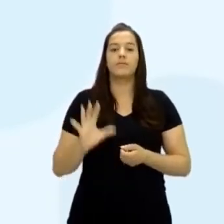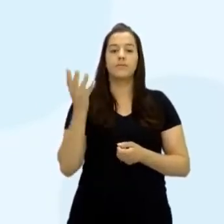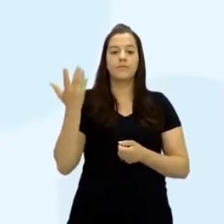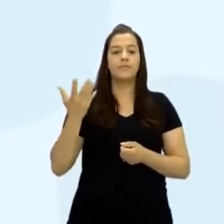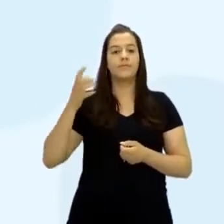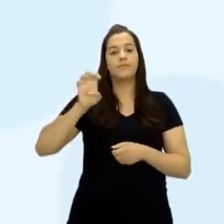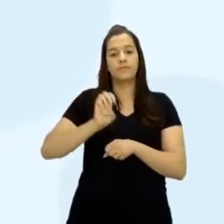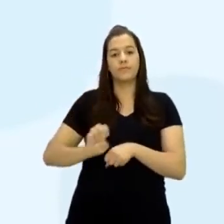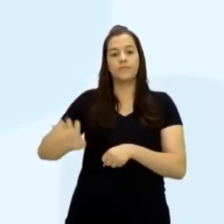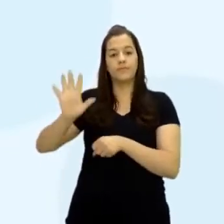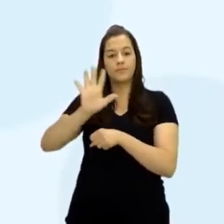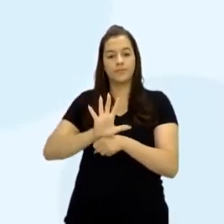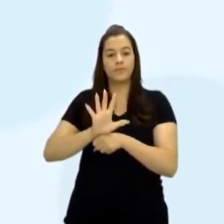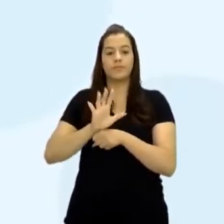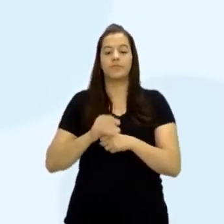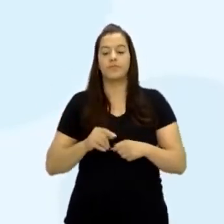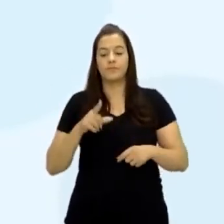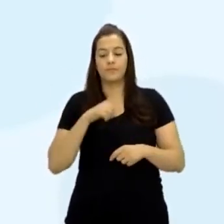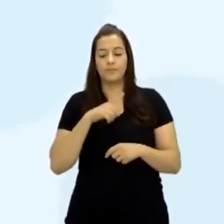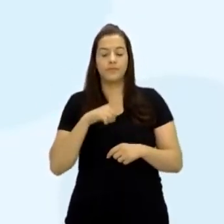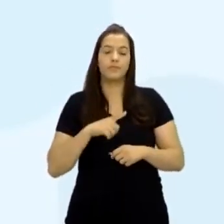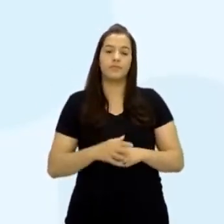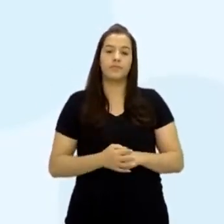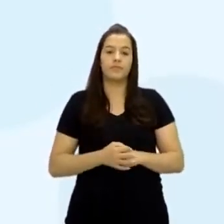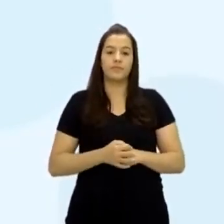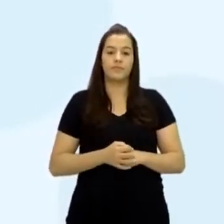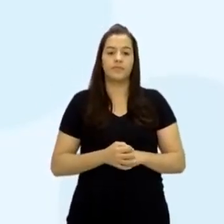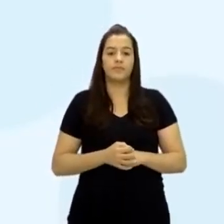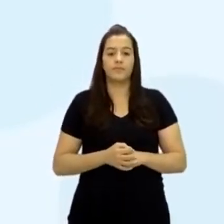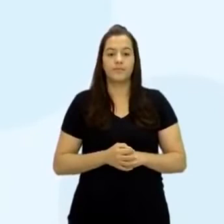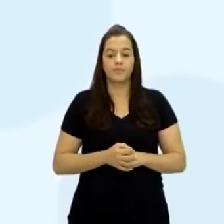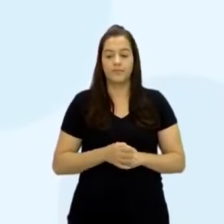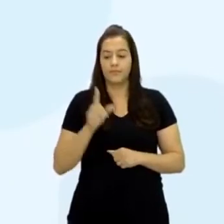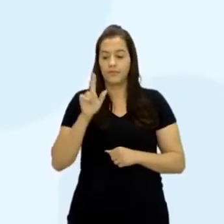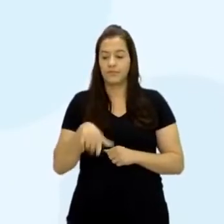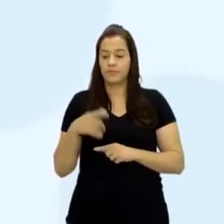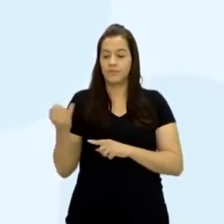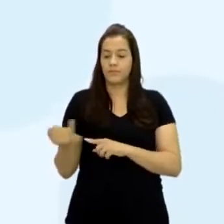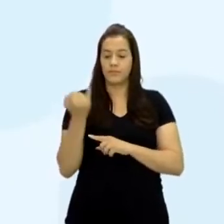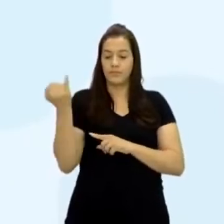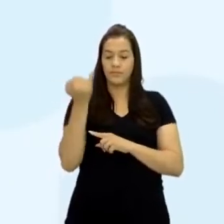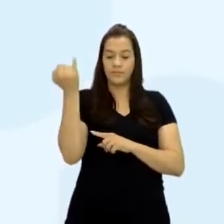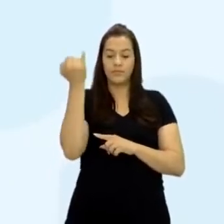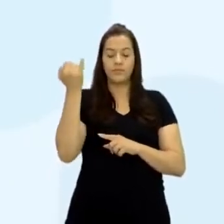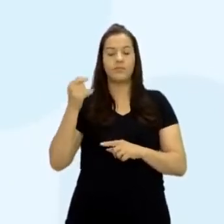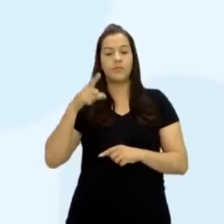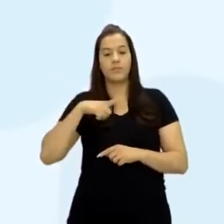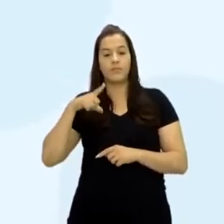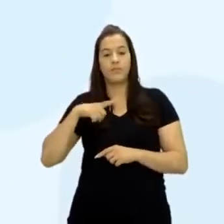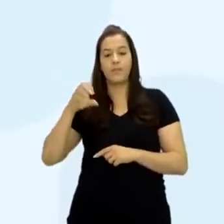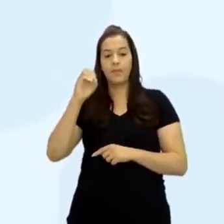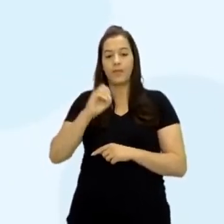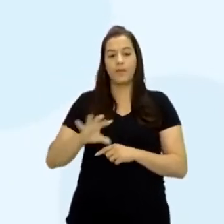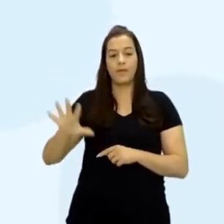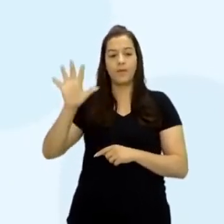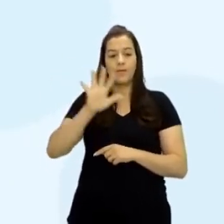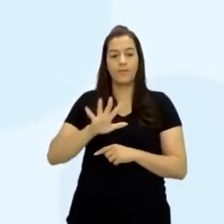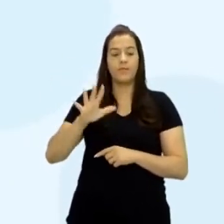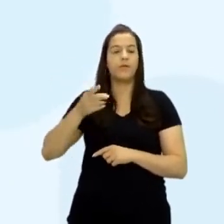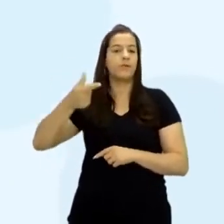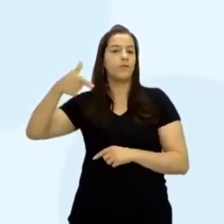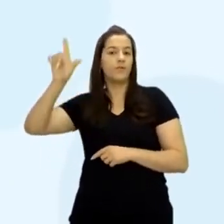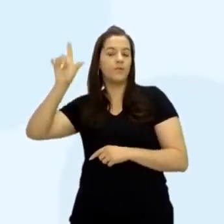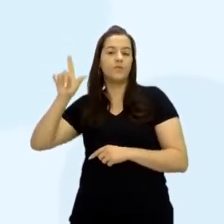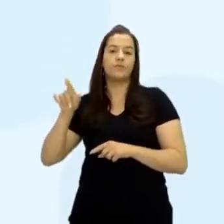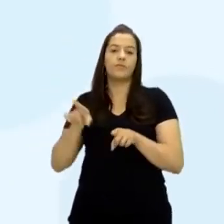gente, na Europa Ocidental, isso tá bem? Isso é bem importante. Europa Oriental é Império Bizantino, é